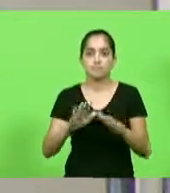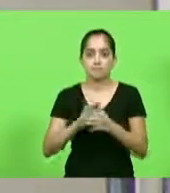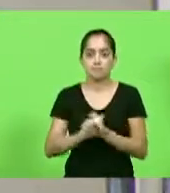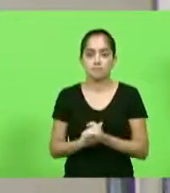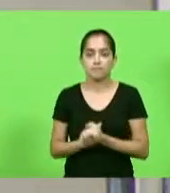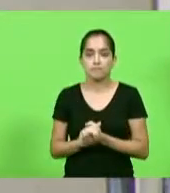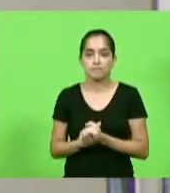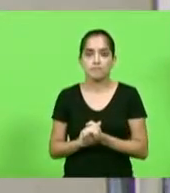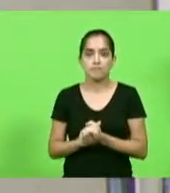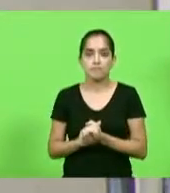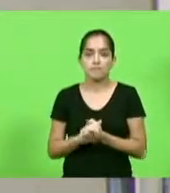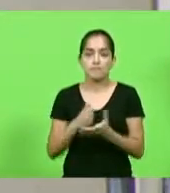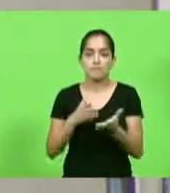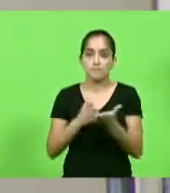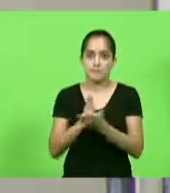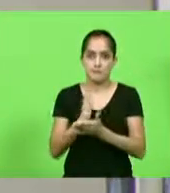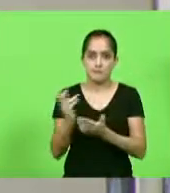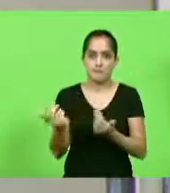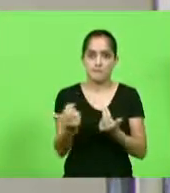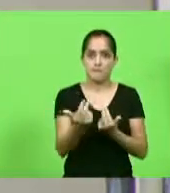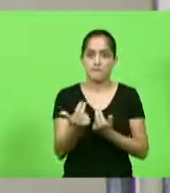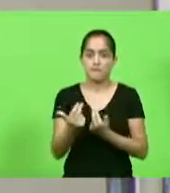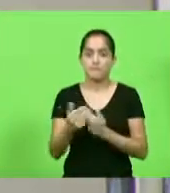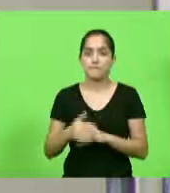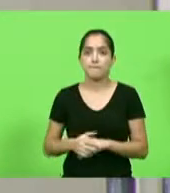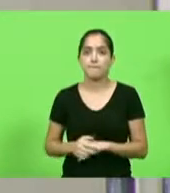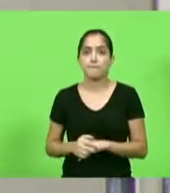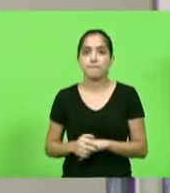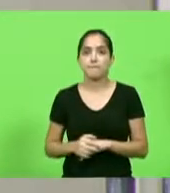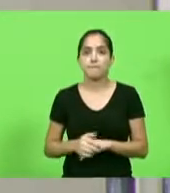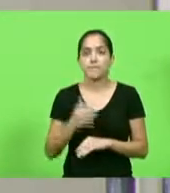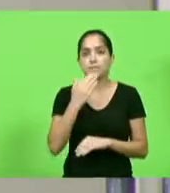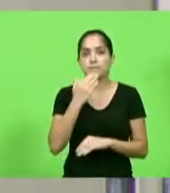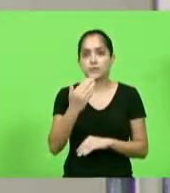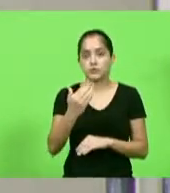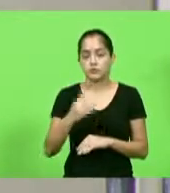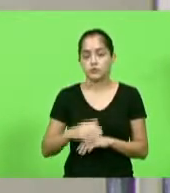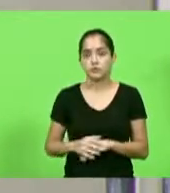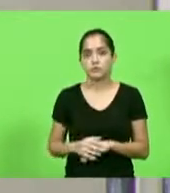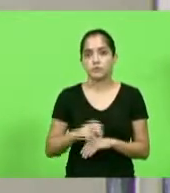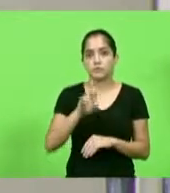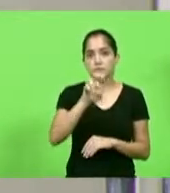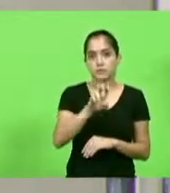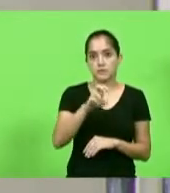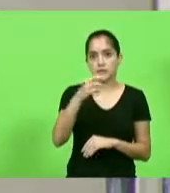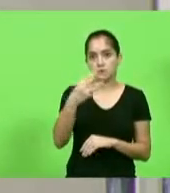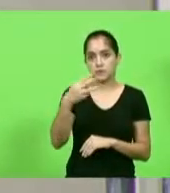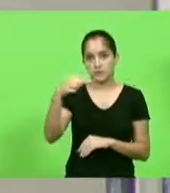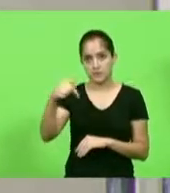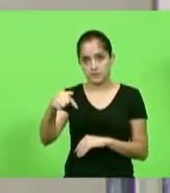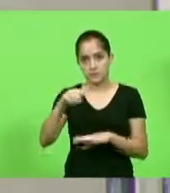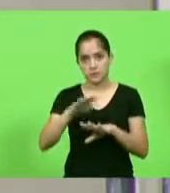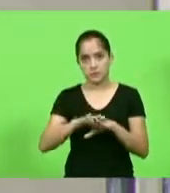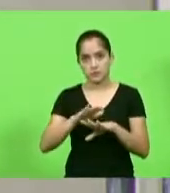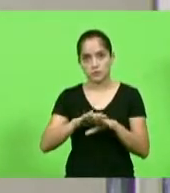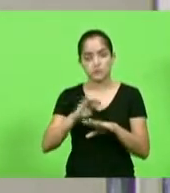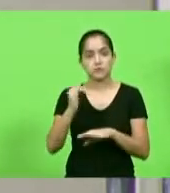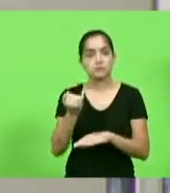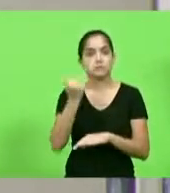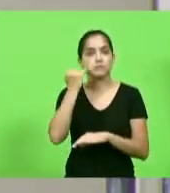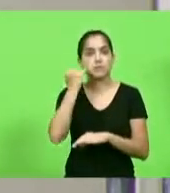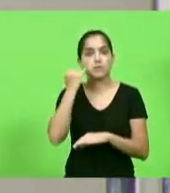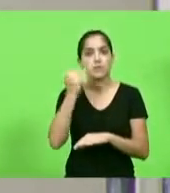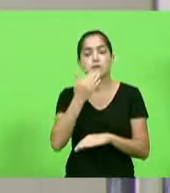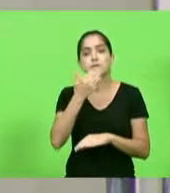aprovam permanência como se encontra, aprovado por unanimidade. Requerimentos, requerimento 537, autoria, deputado José Lopes,